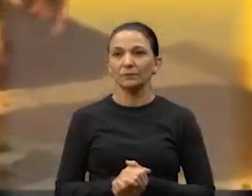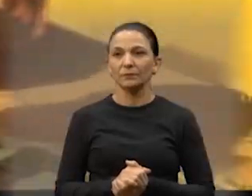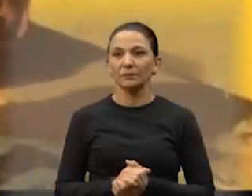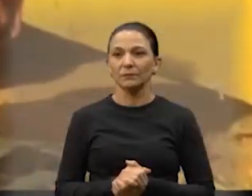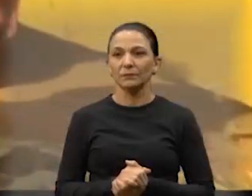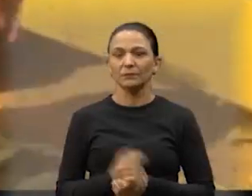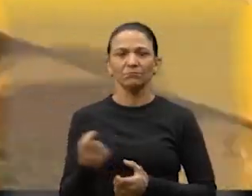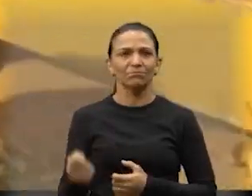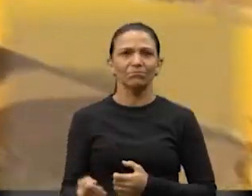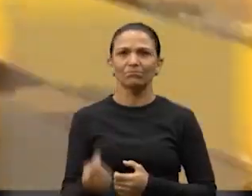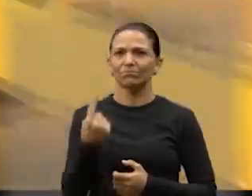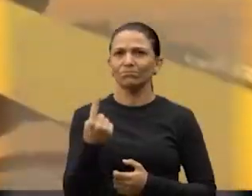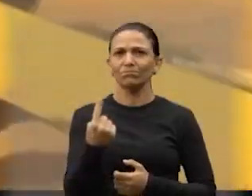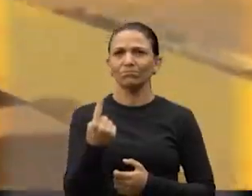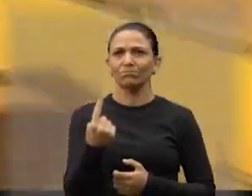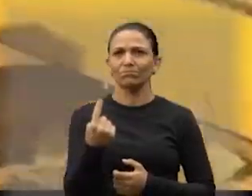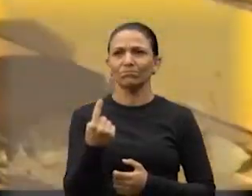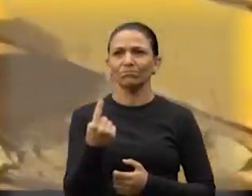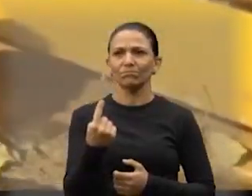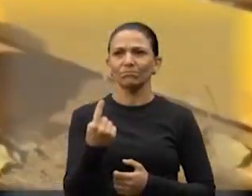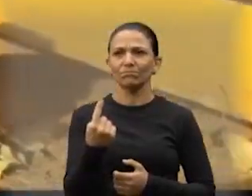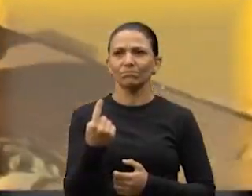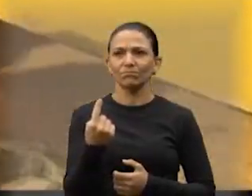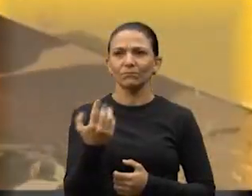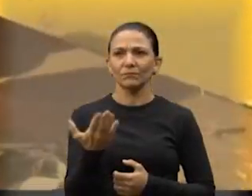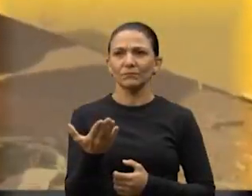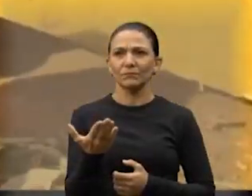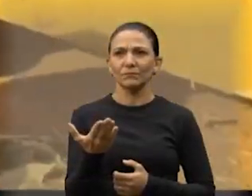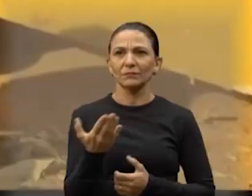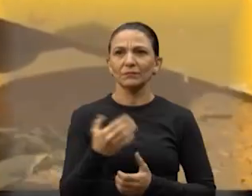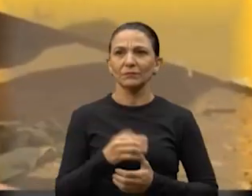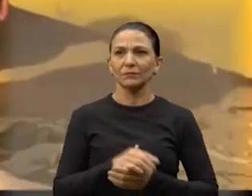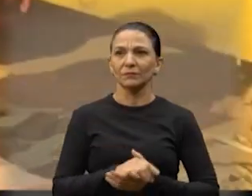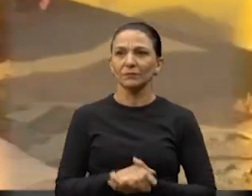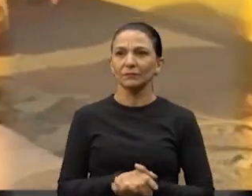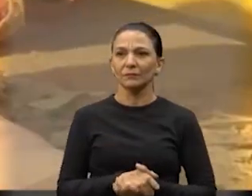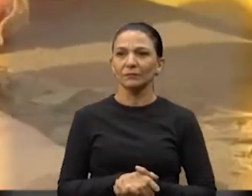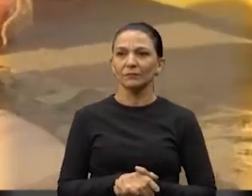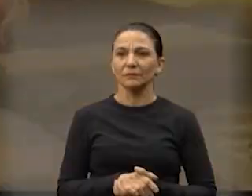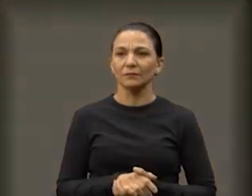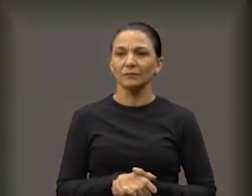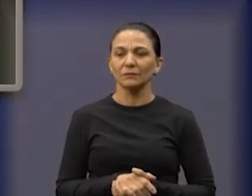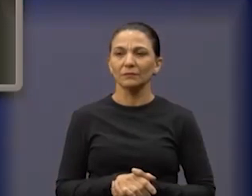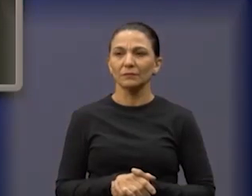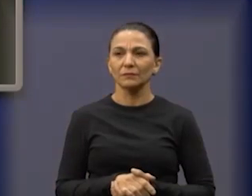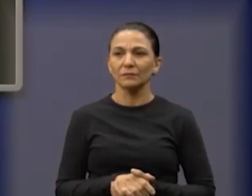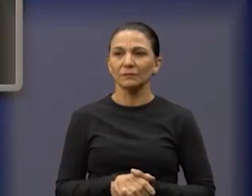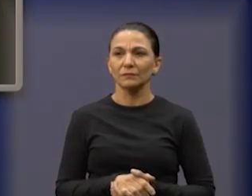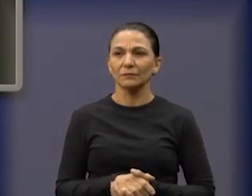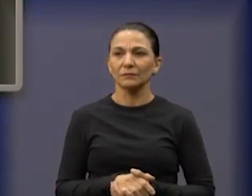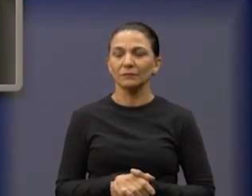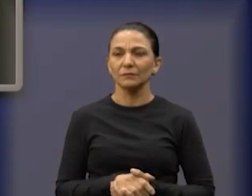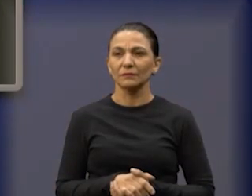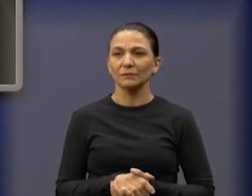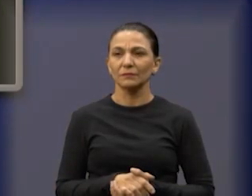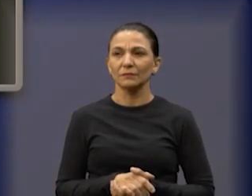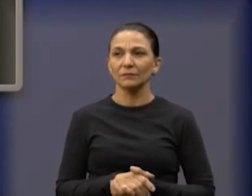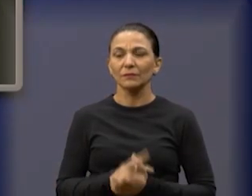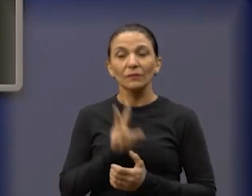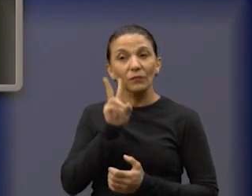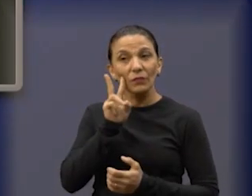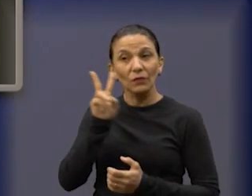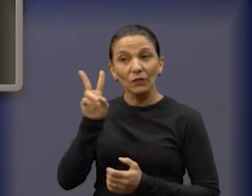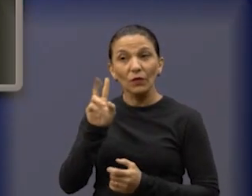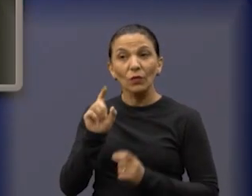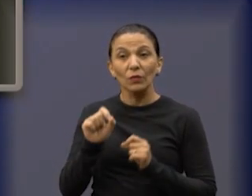Misericórdia, rapaz do céu. É, tá aí. Timar e ver quem tem que intimar aí. Ô, Mari, pode mandar uma foto aí. É a foto desse pequeno buraco. Eu garanto pra vocês, essa